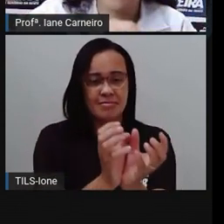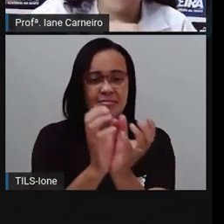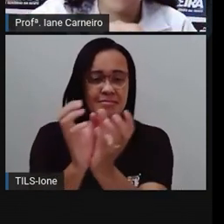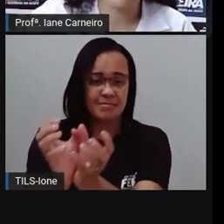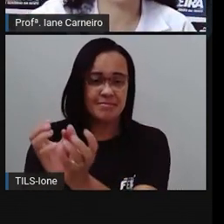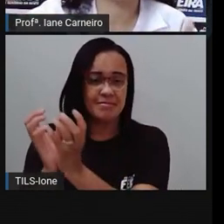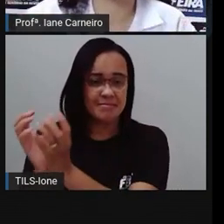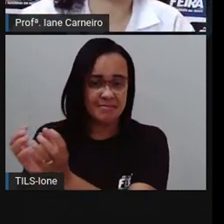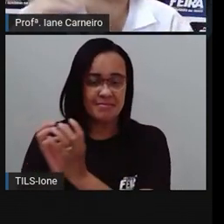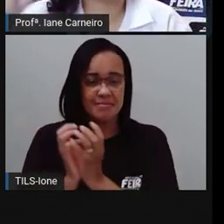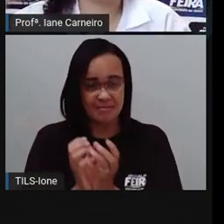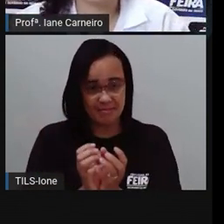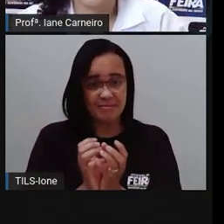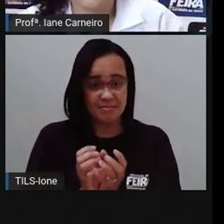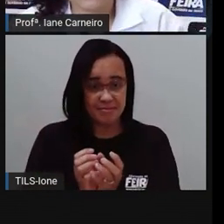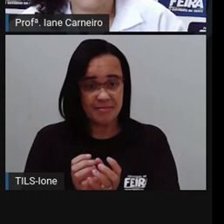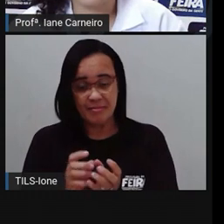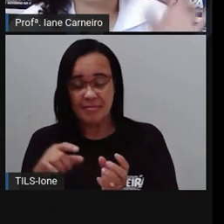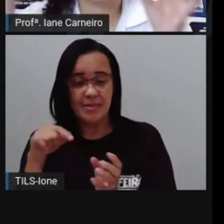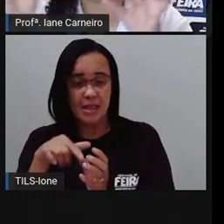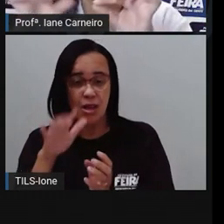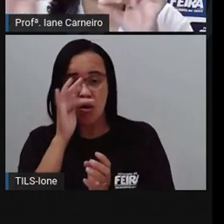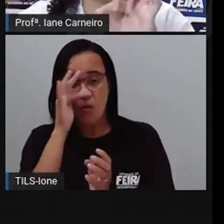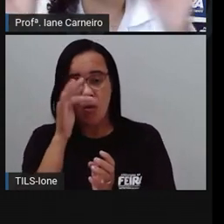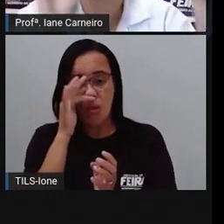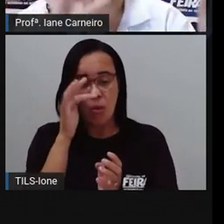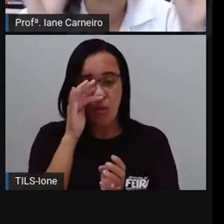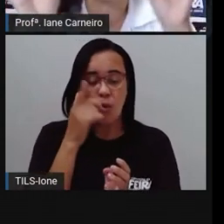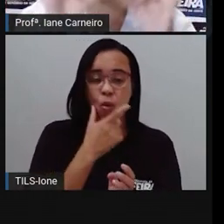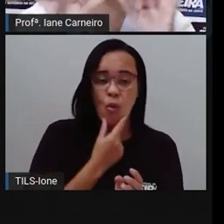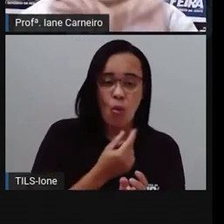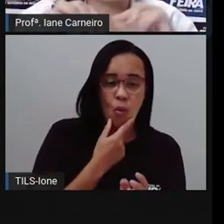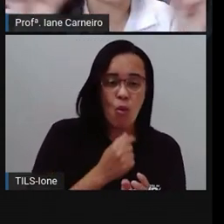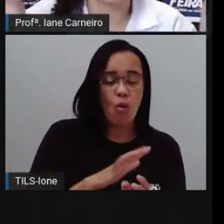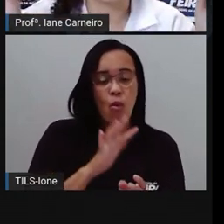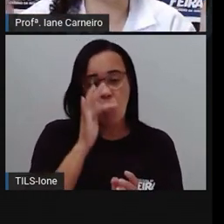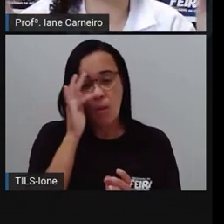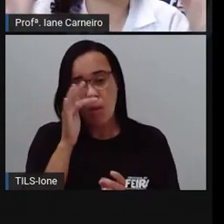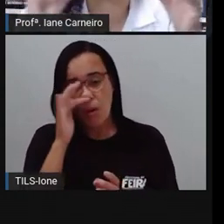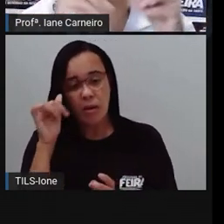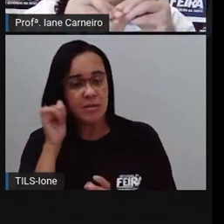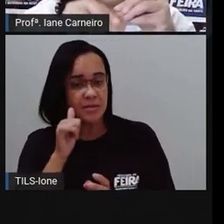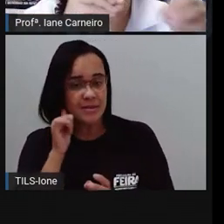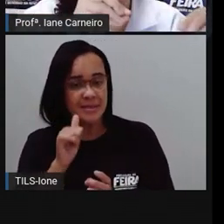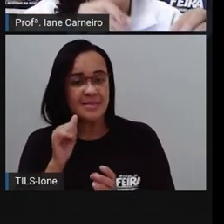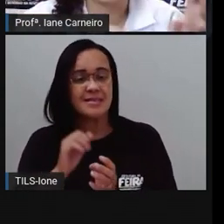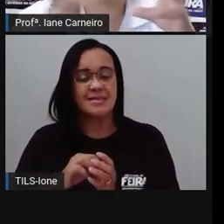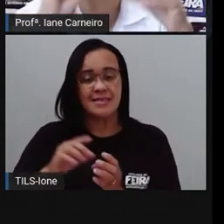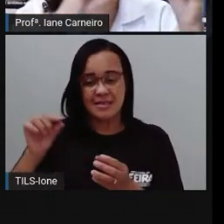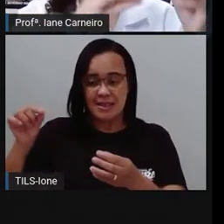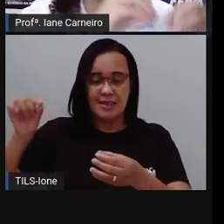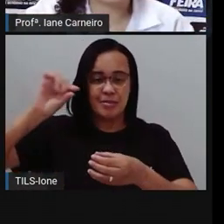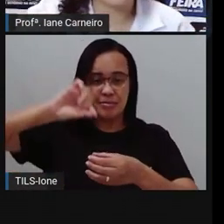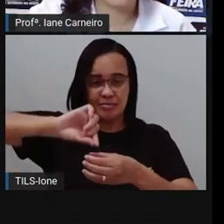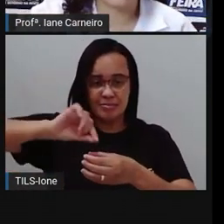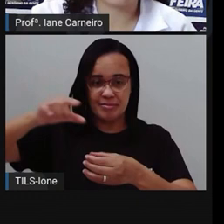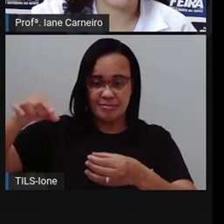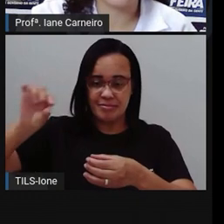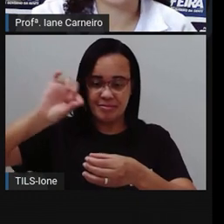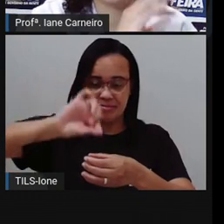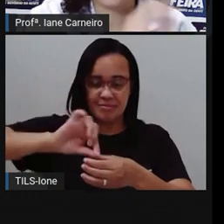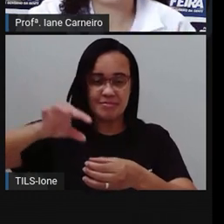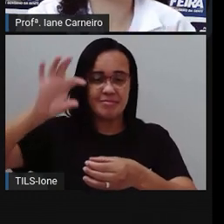numa flor macho, depois ela vai numa flor fêmea, e ela bota, né, ela faz a polinização, colocar a sementinha da